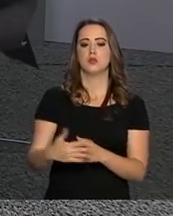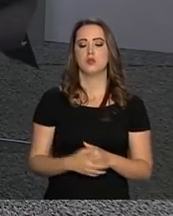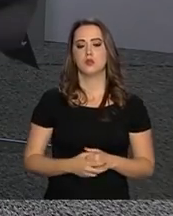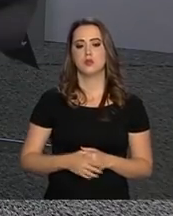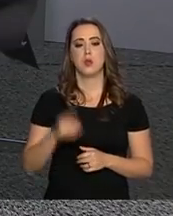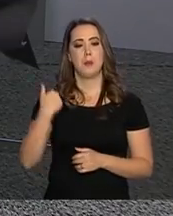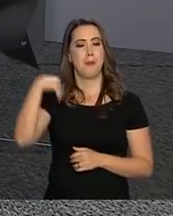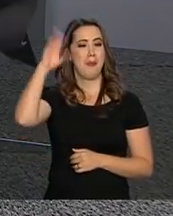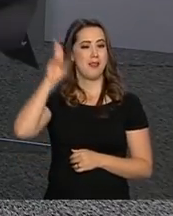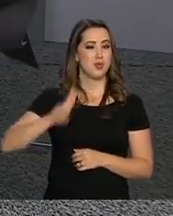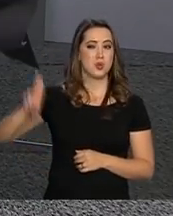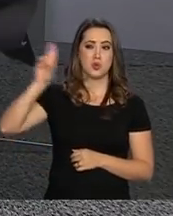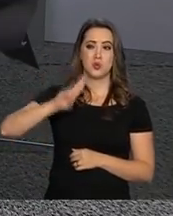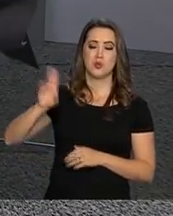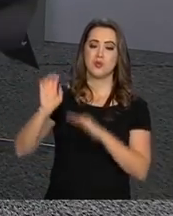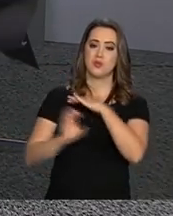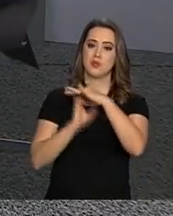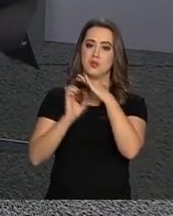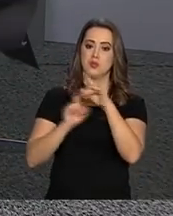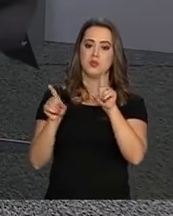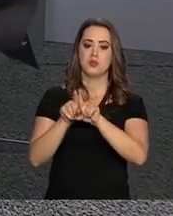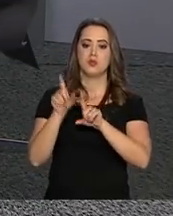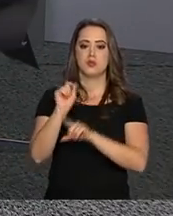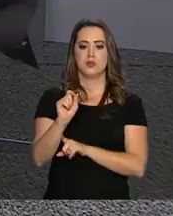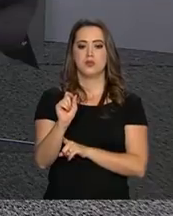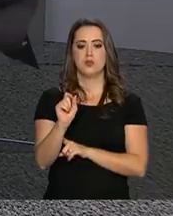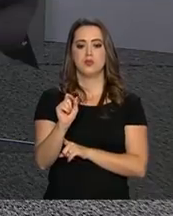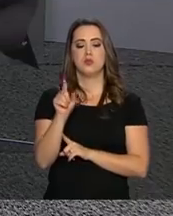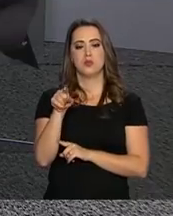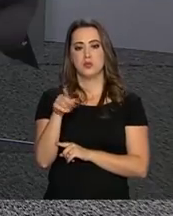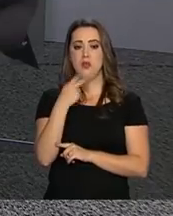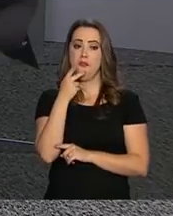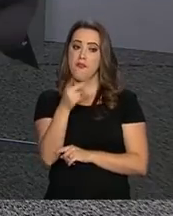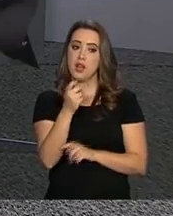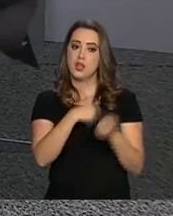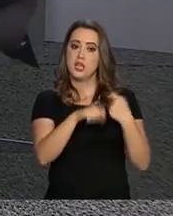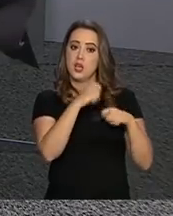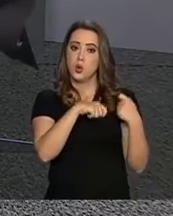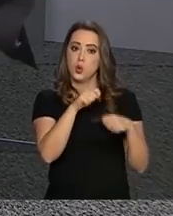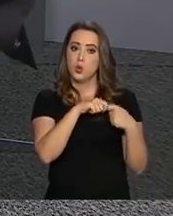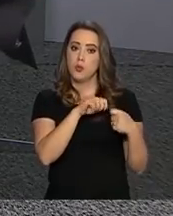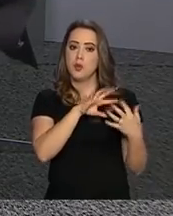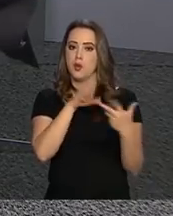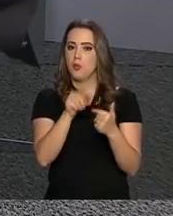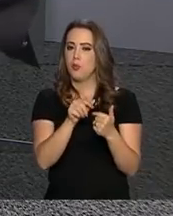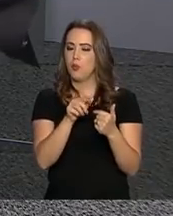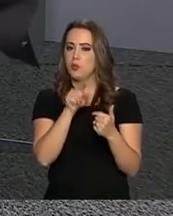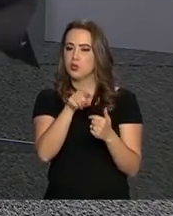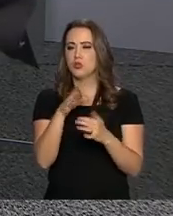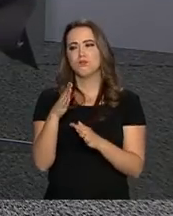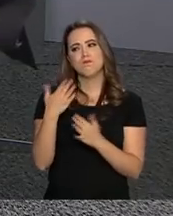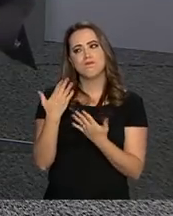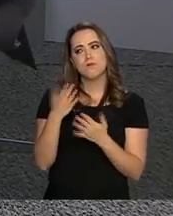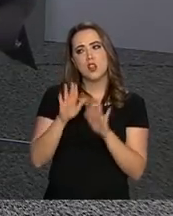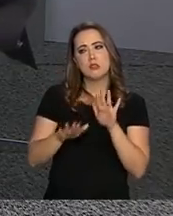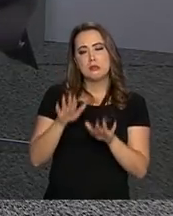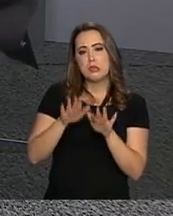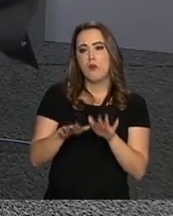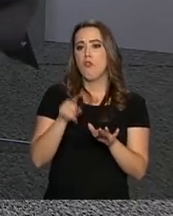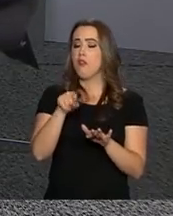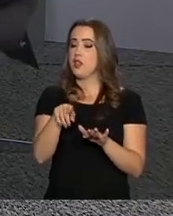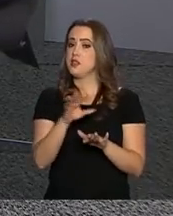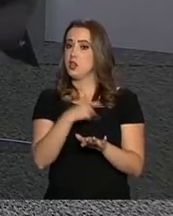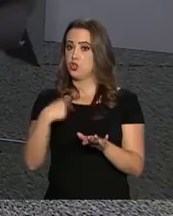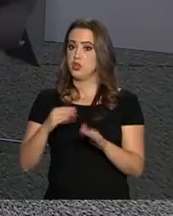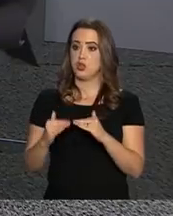as maiores universidades e empresas. A China vem em segundo lugar. Em tamanho de economia, eu não sei se a China já ultrapassou. Mas está perto. Em poder de paridade